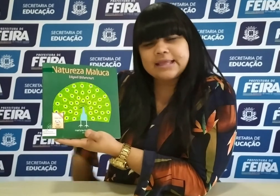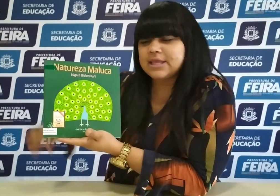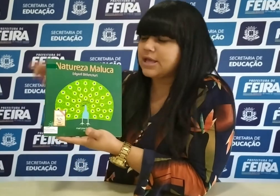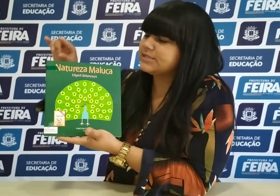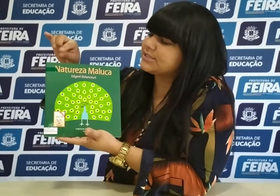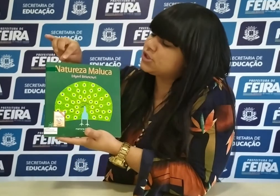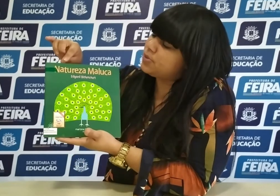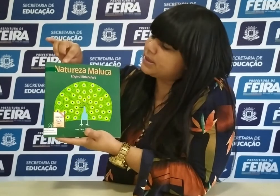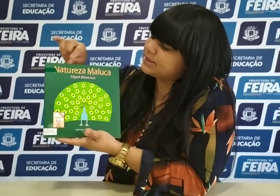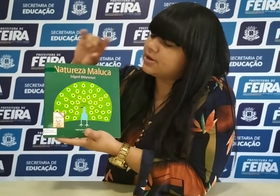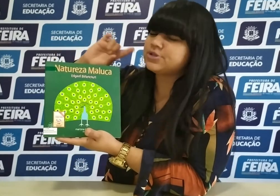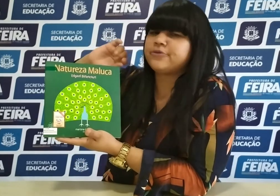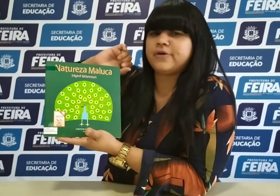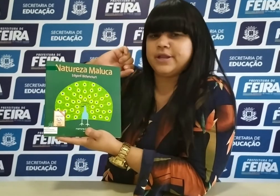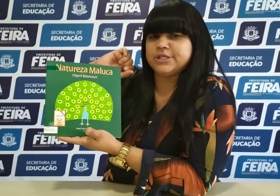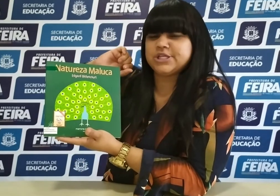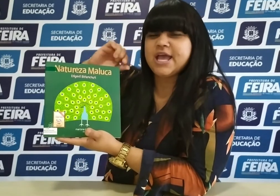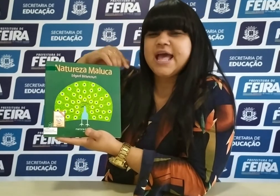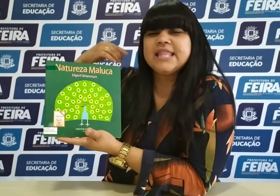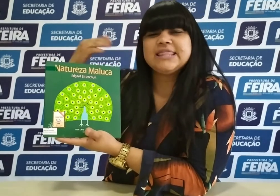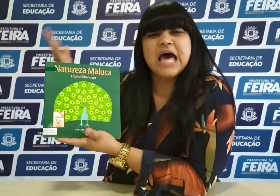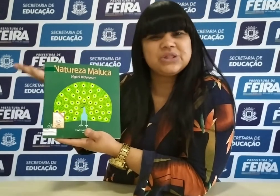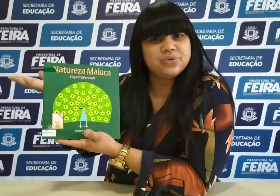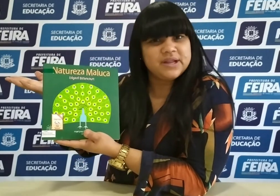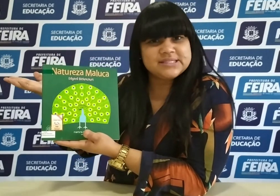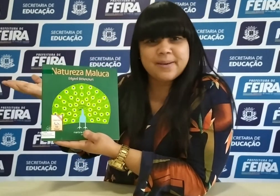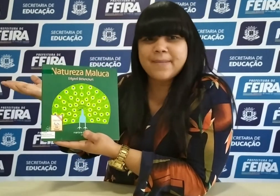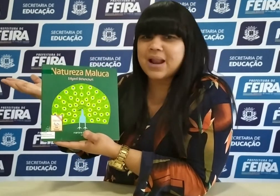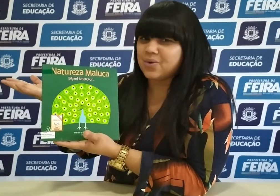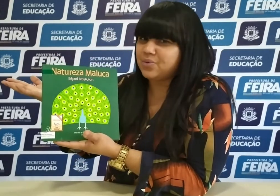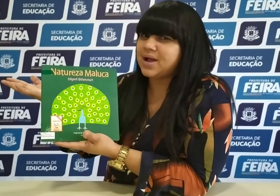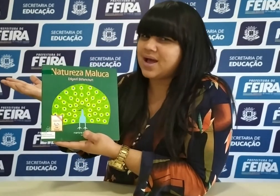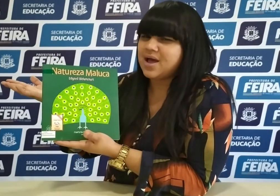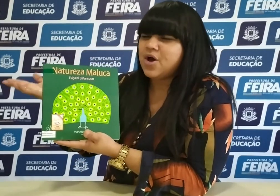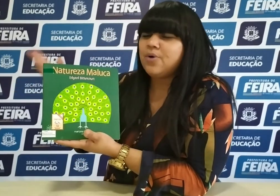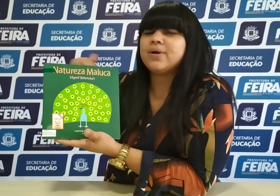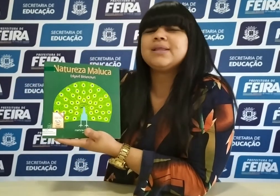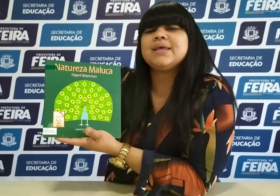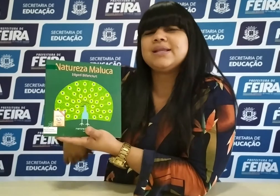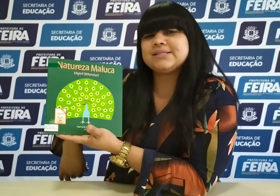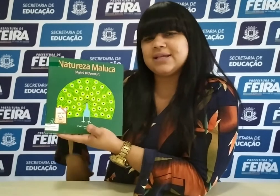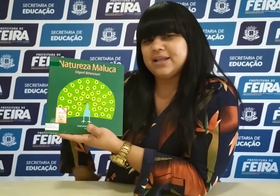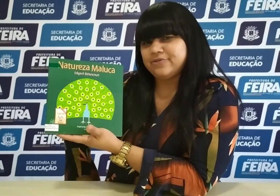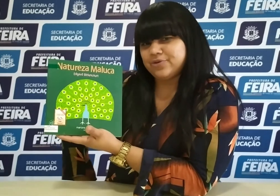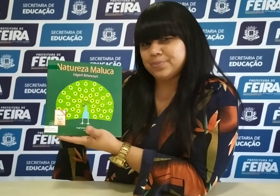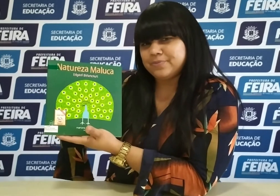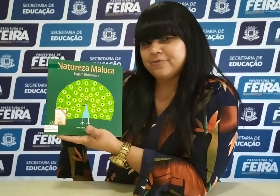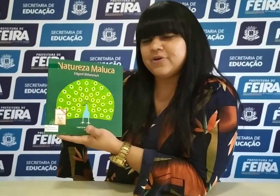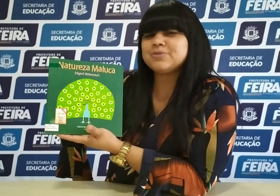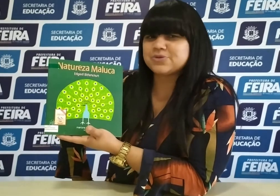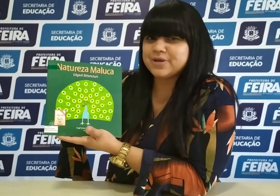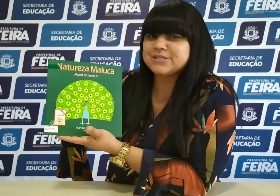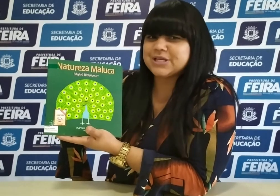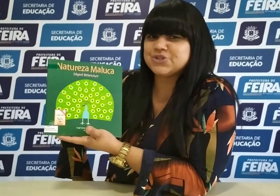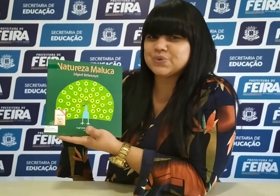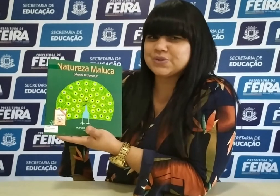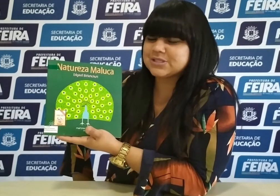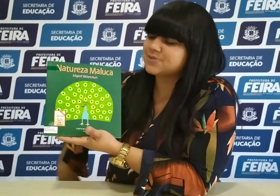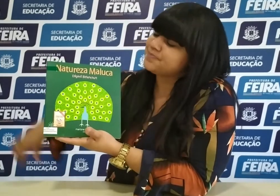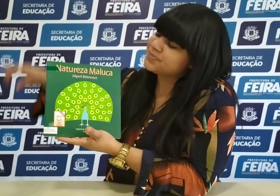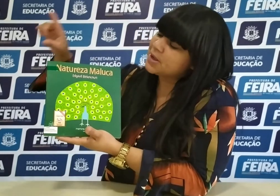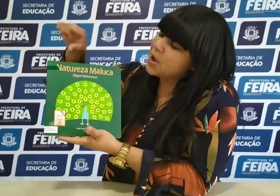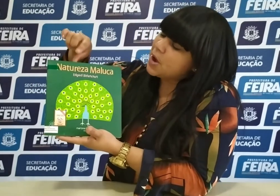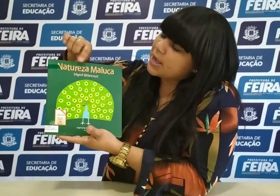será que esse nome tão diferente, natureza maluca, o que tem nesse livro? Vamos conhecer